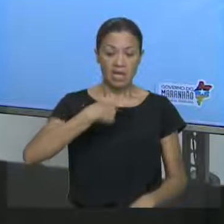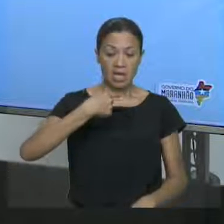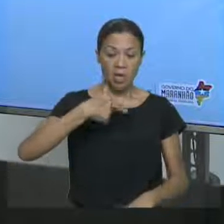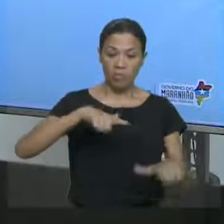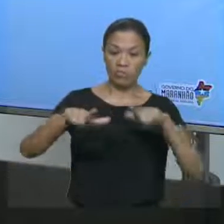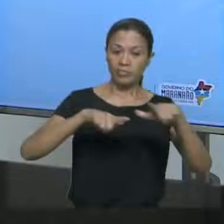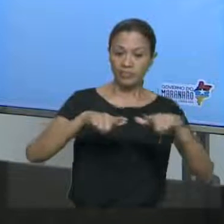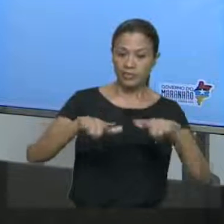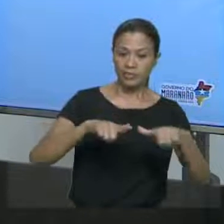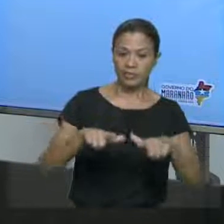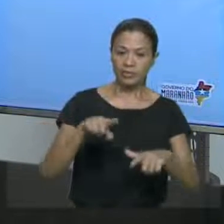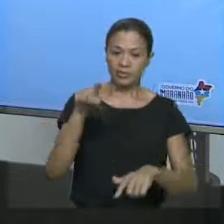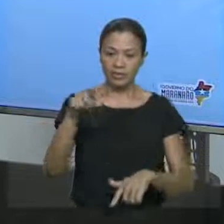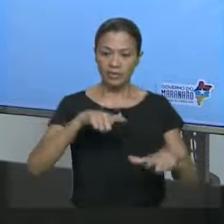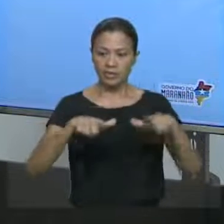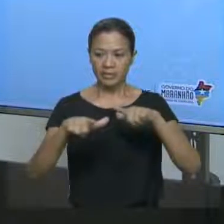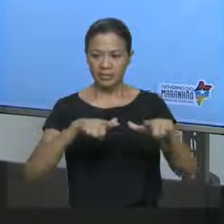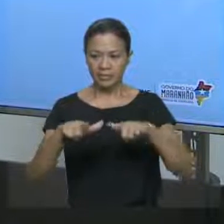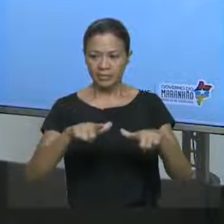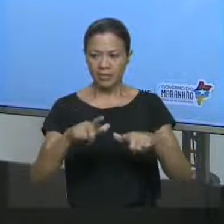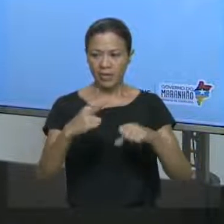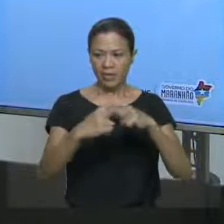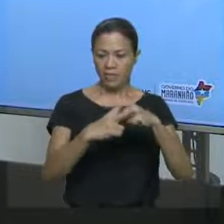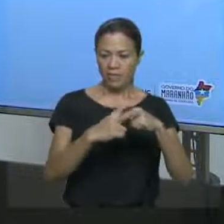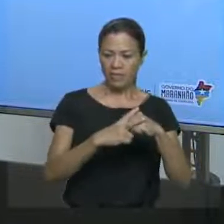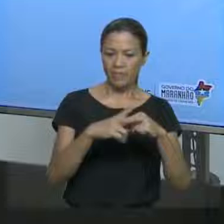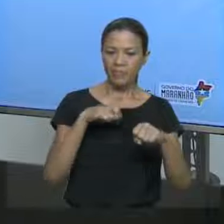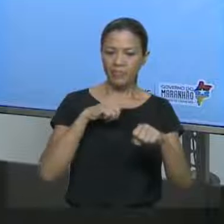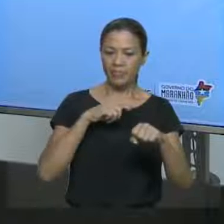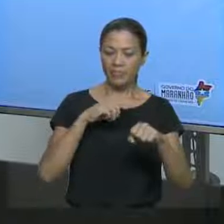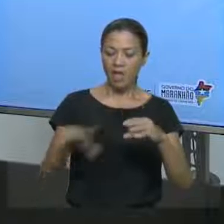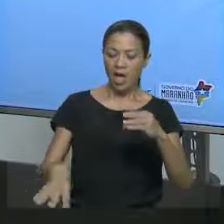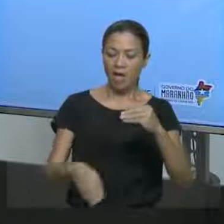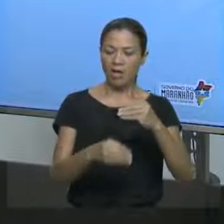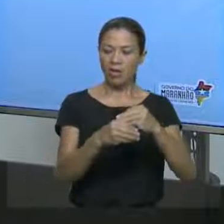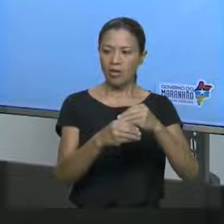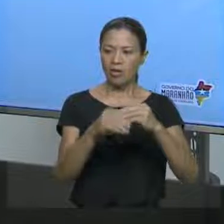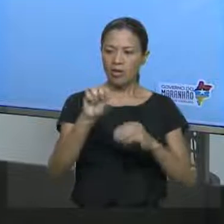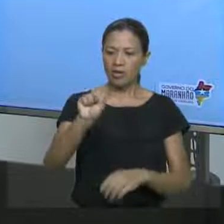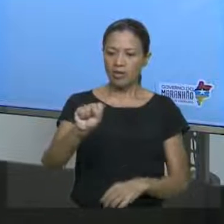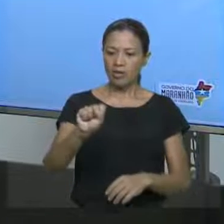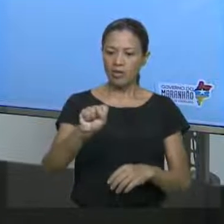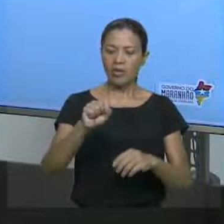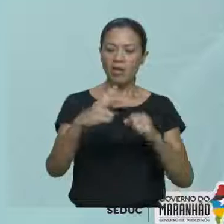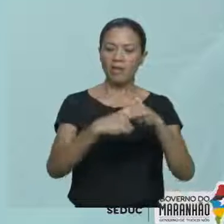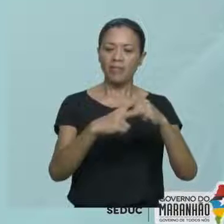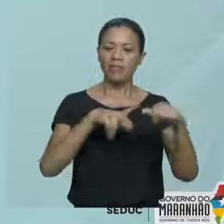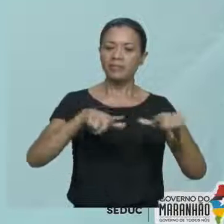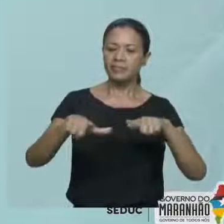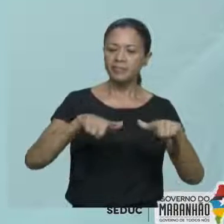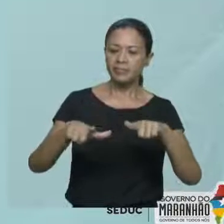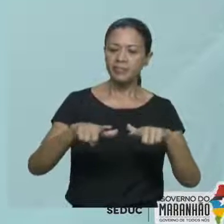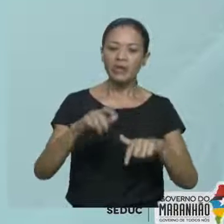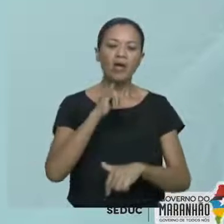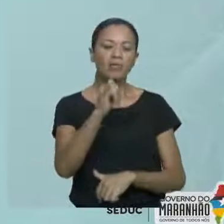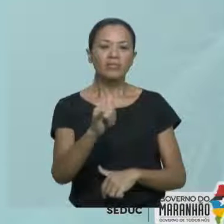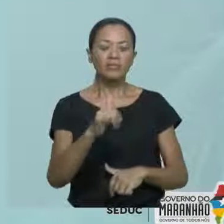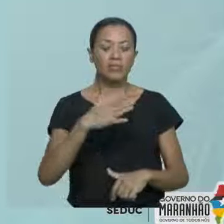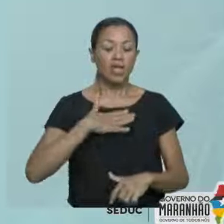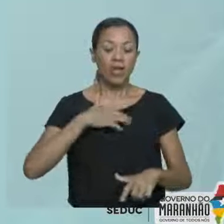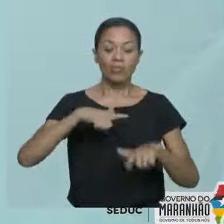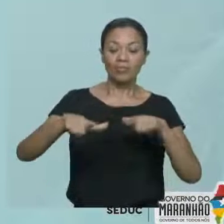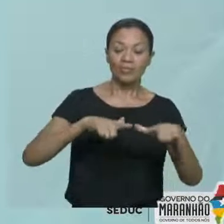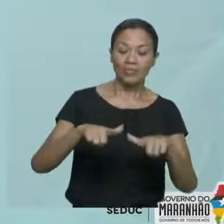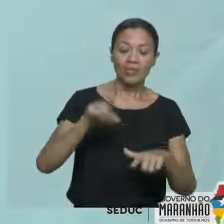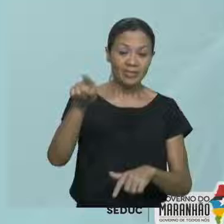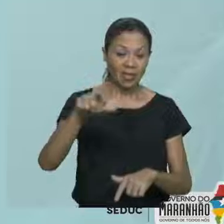outro slide, he works, né? O verbo, ele teve um acréscimo de S, é o verbo trabalhar. Então, eu digo I work e eu digo